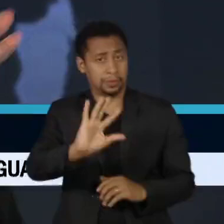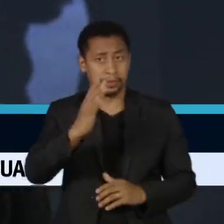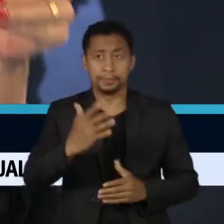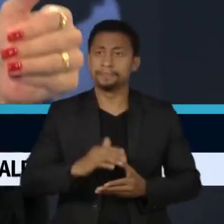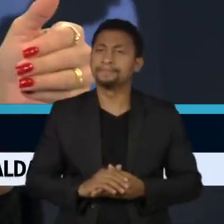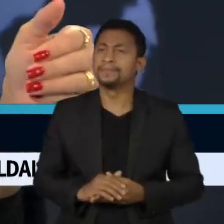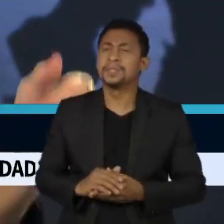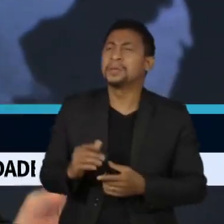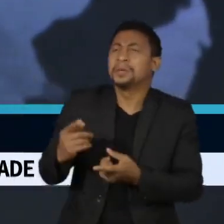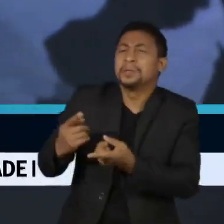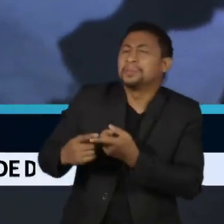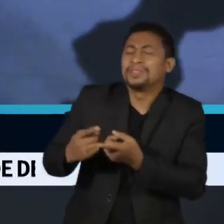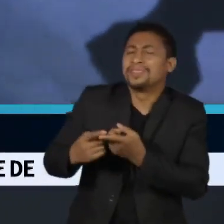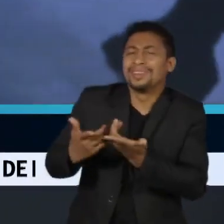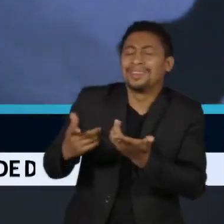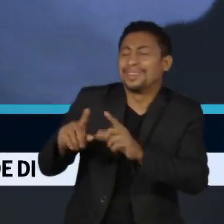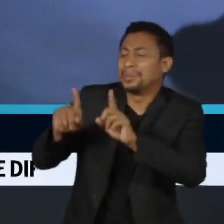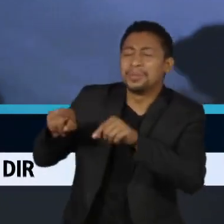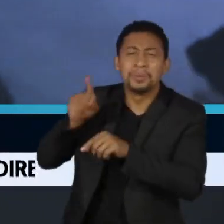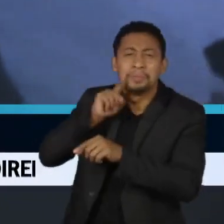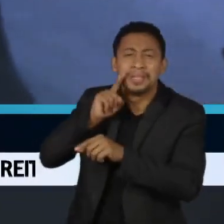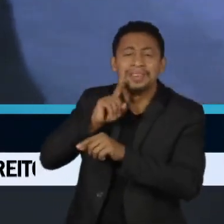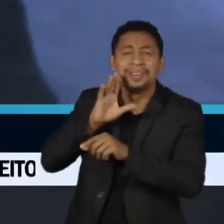para a gente finalizar, foi parar no Congresso, Sérgio?